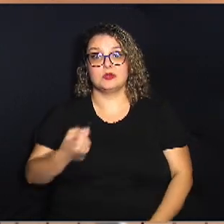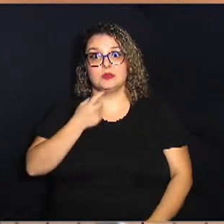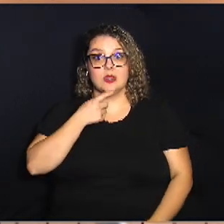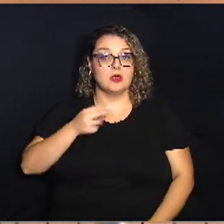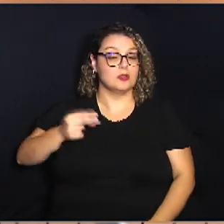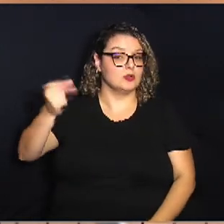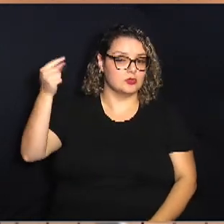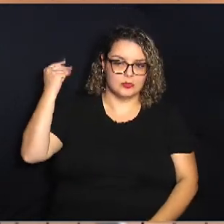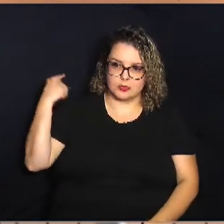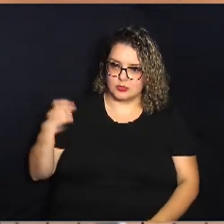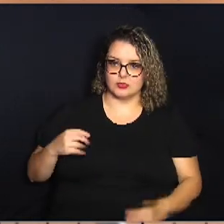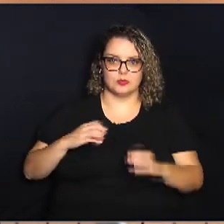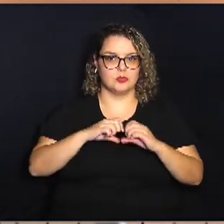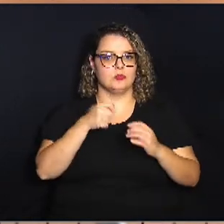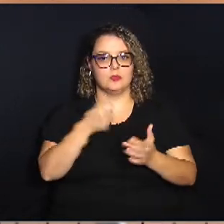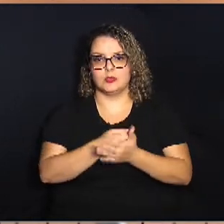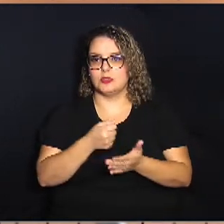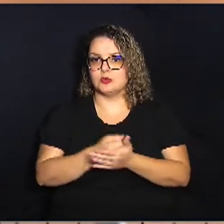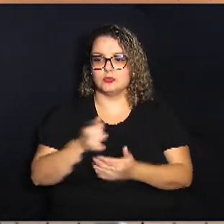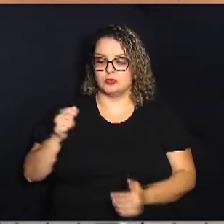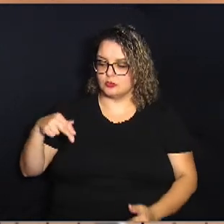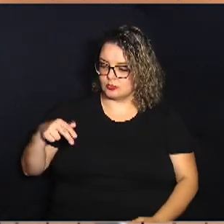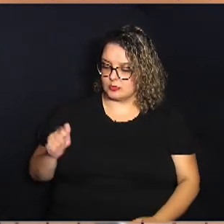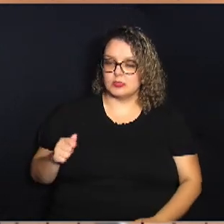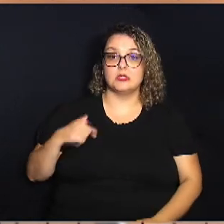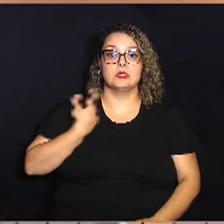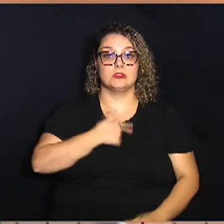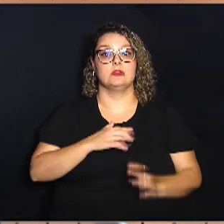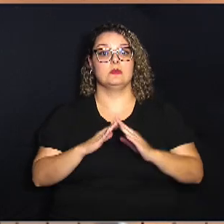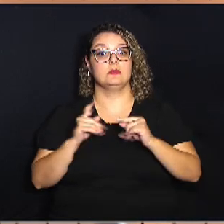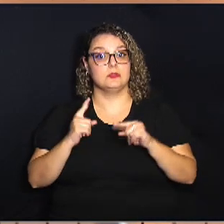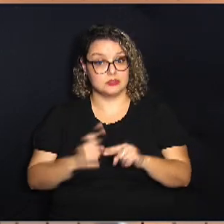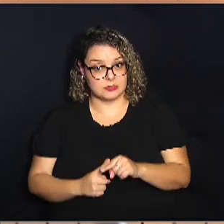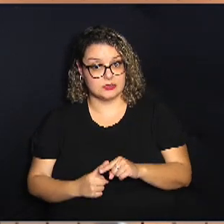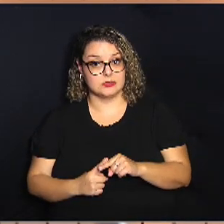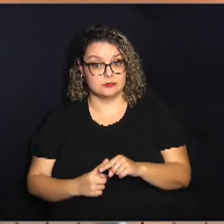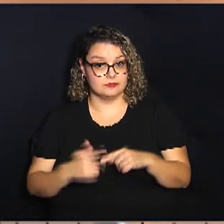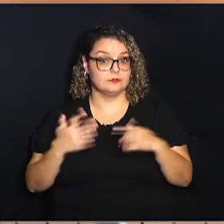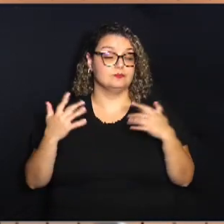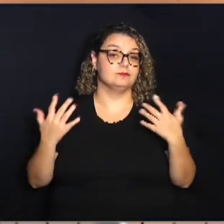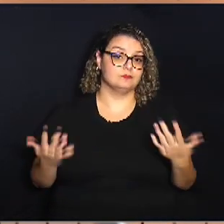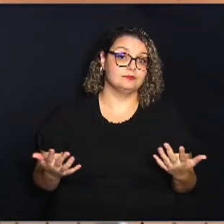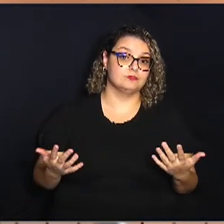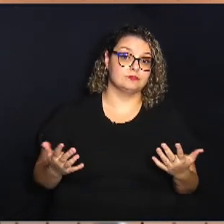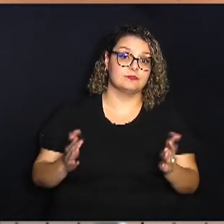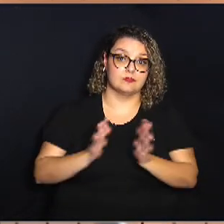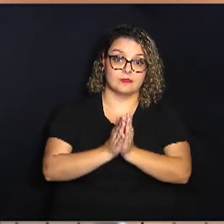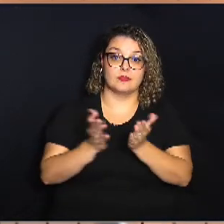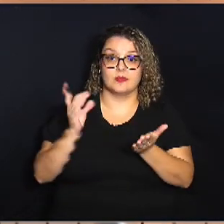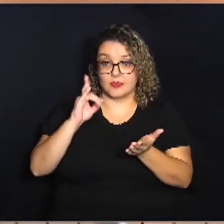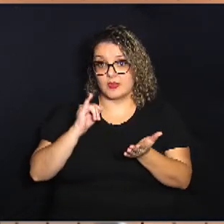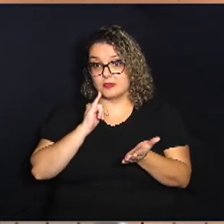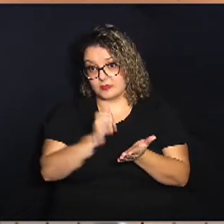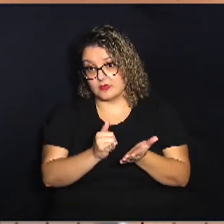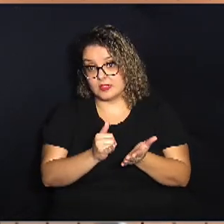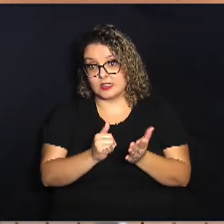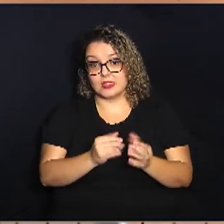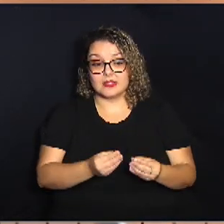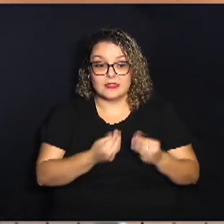através do Amor Exigente do Ana da nossa igreja então a Bíblia fala honra quem honra